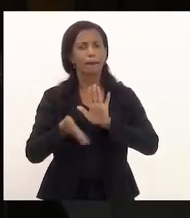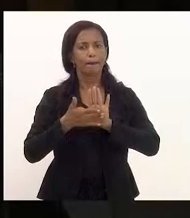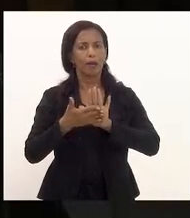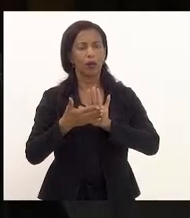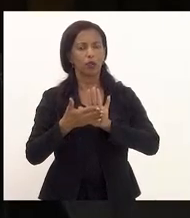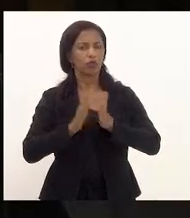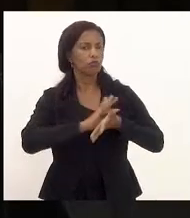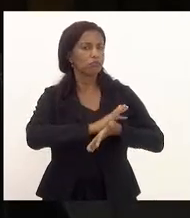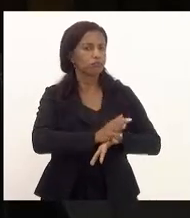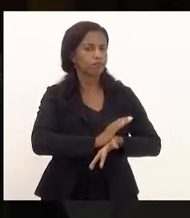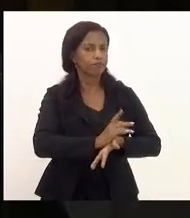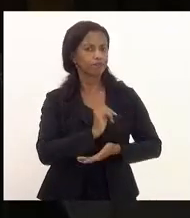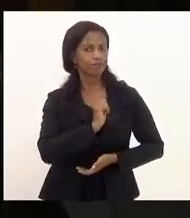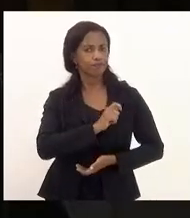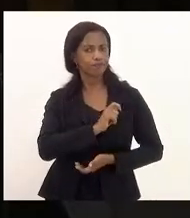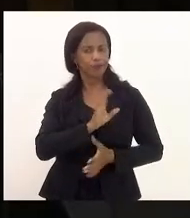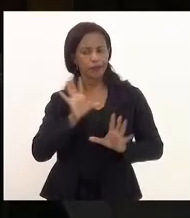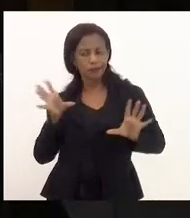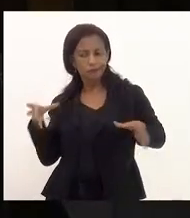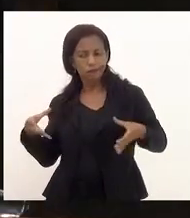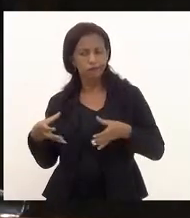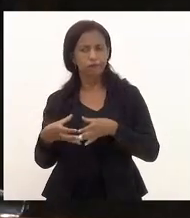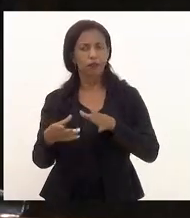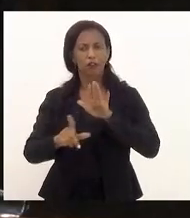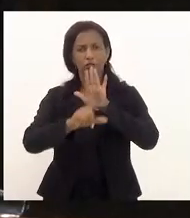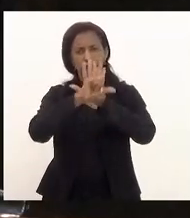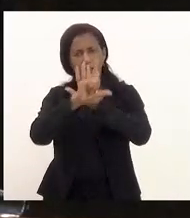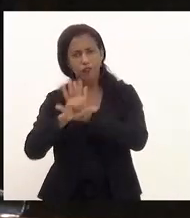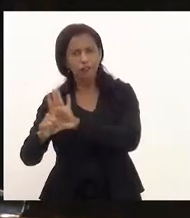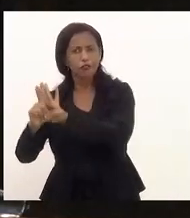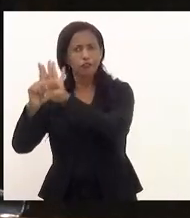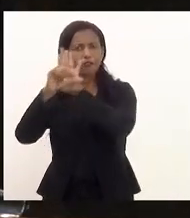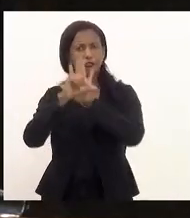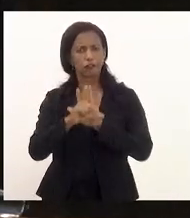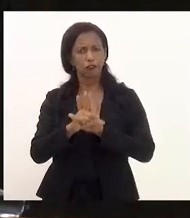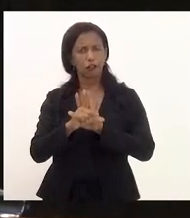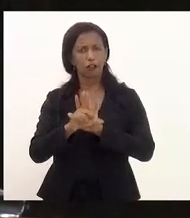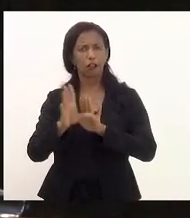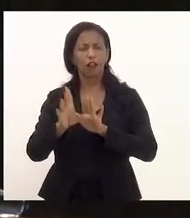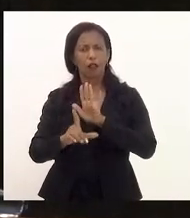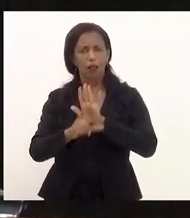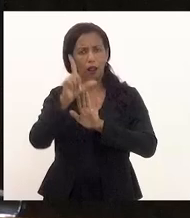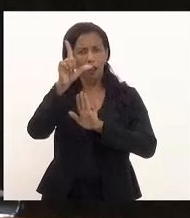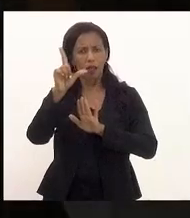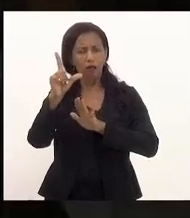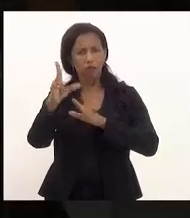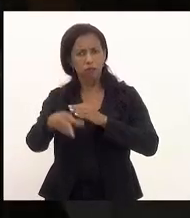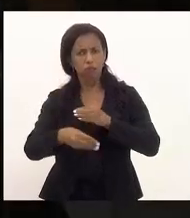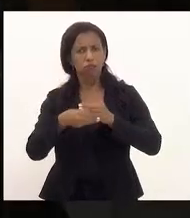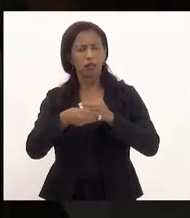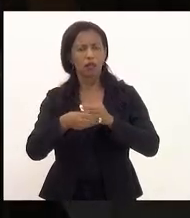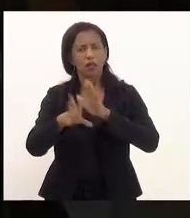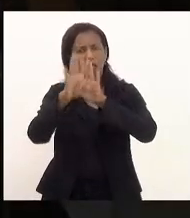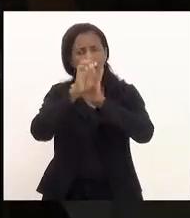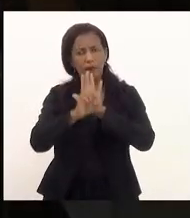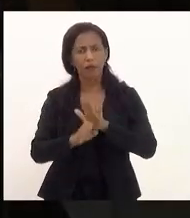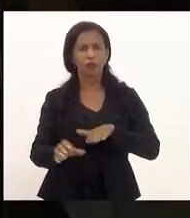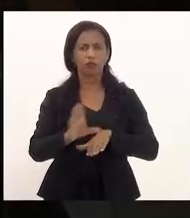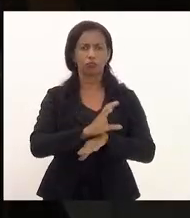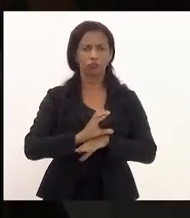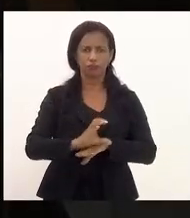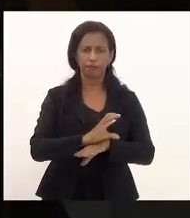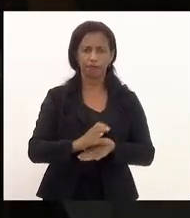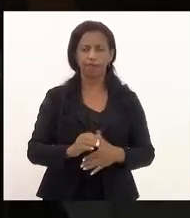maldade, esse conjunto de leis ordinárias, leis complementares, e emenda constitucional